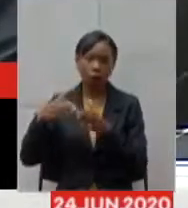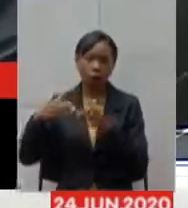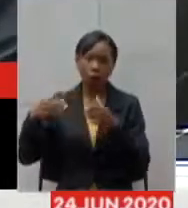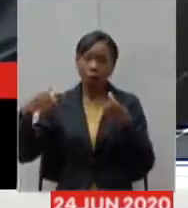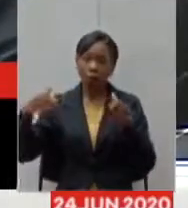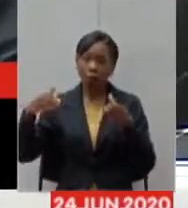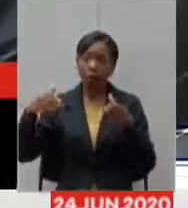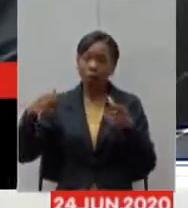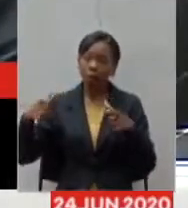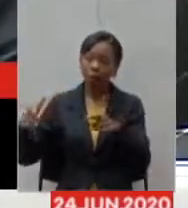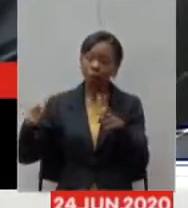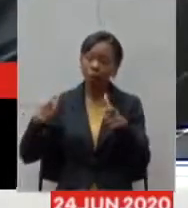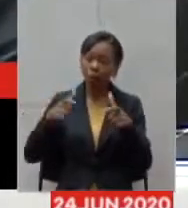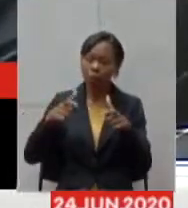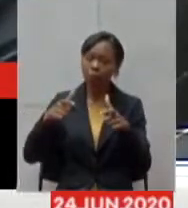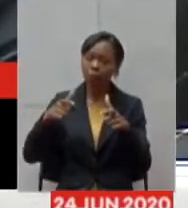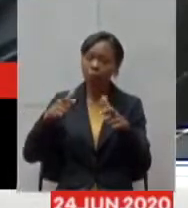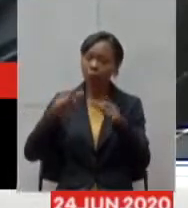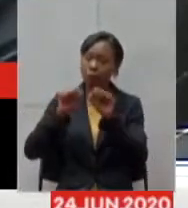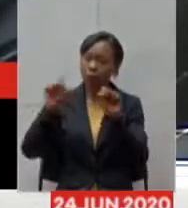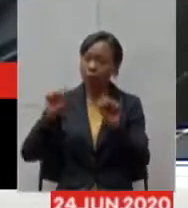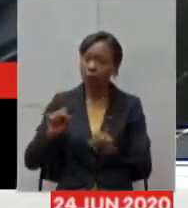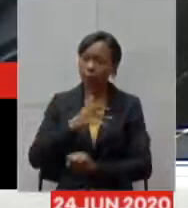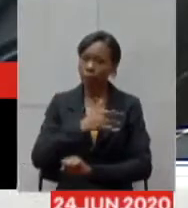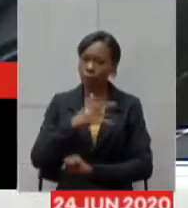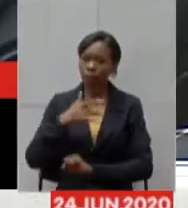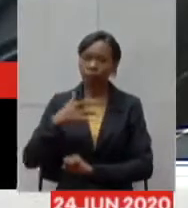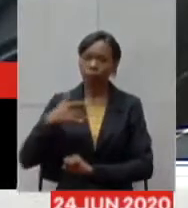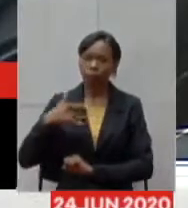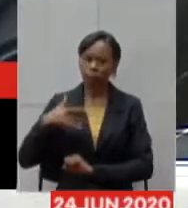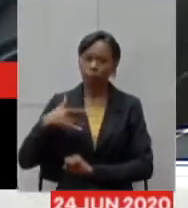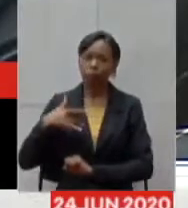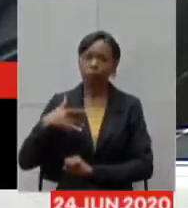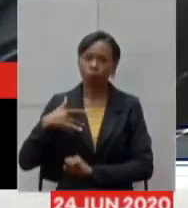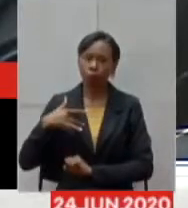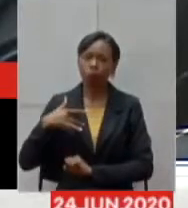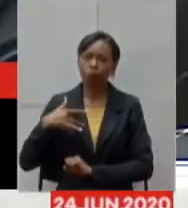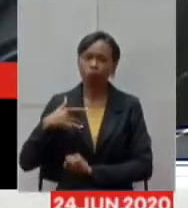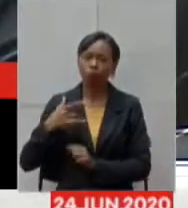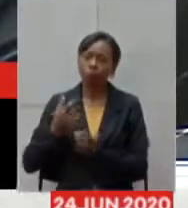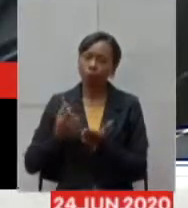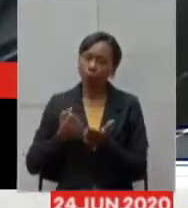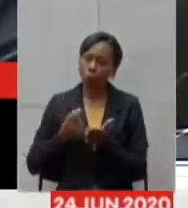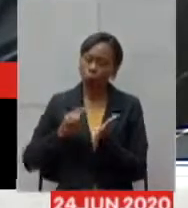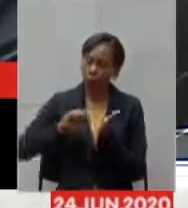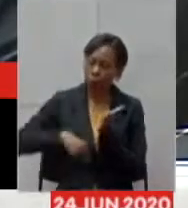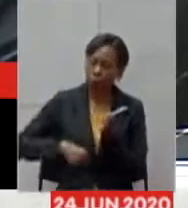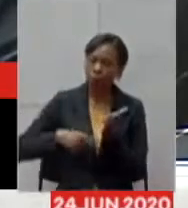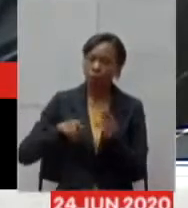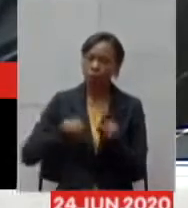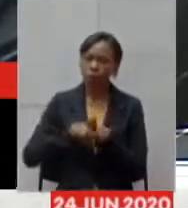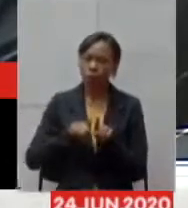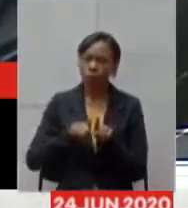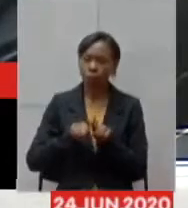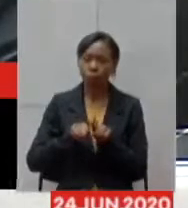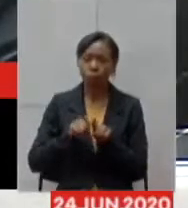iria já tem algumas ações que estão sendo tomadas nesse sentido nós iríamos estava dentro da programação antes da covid